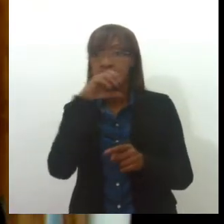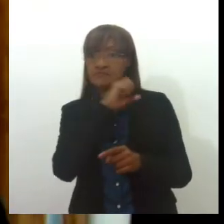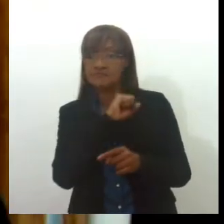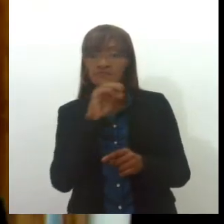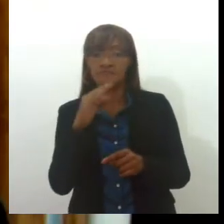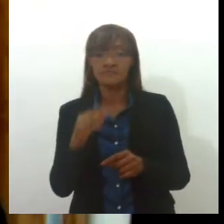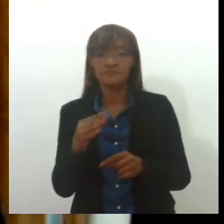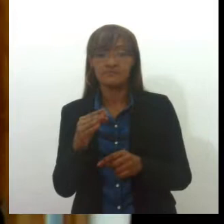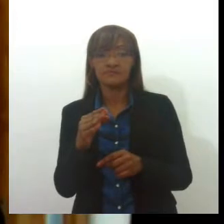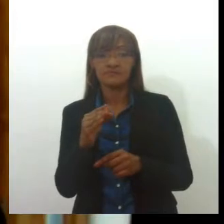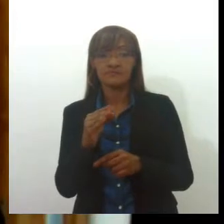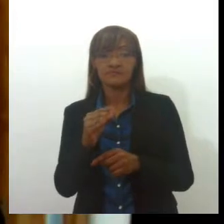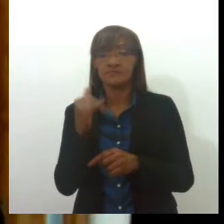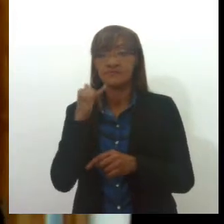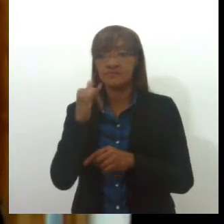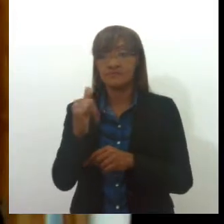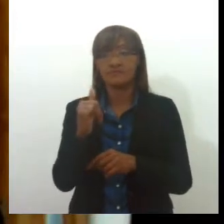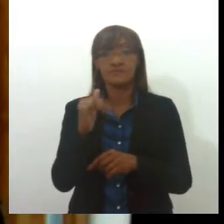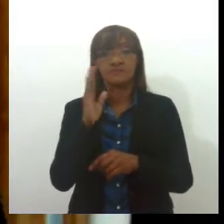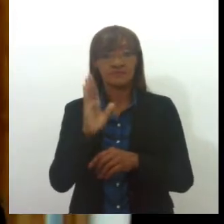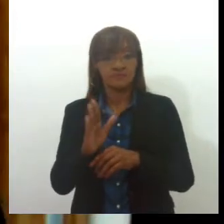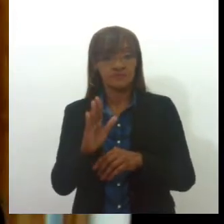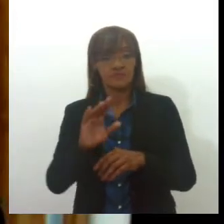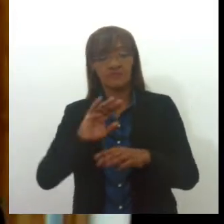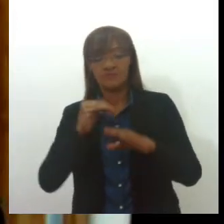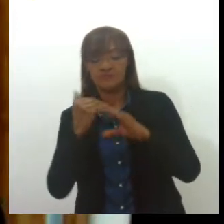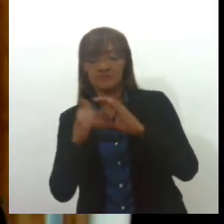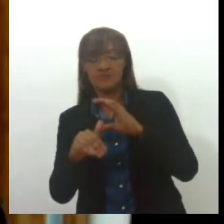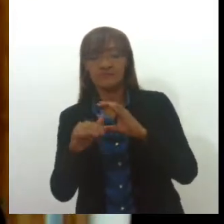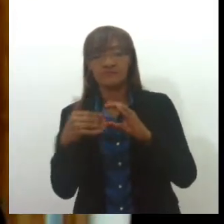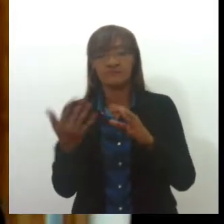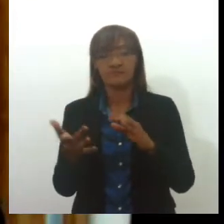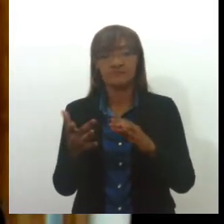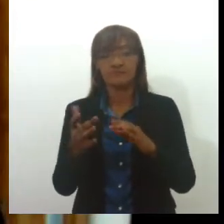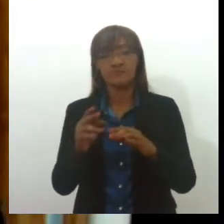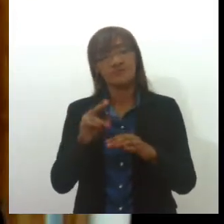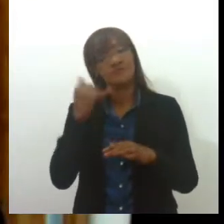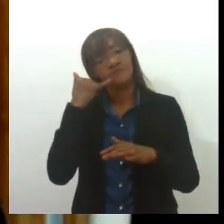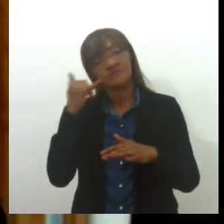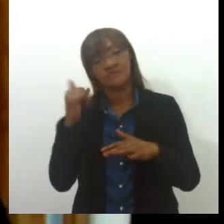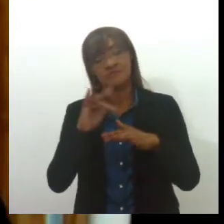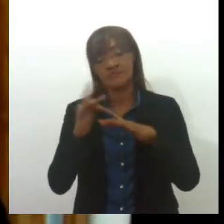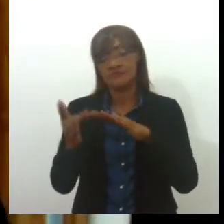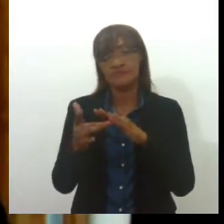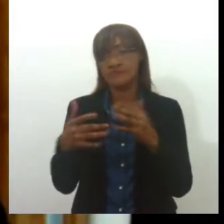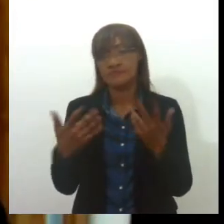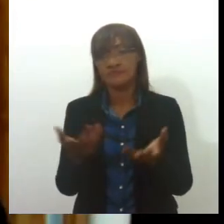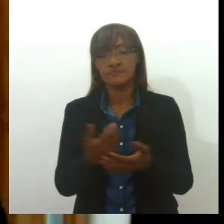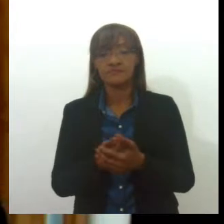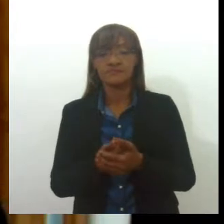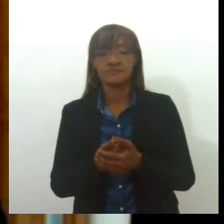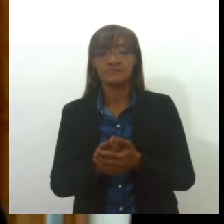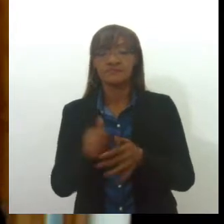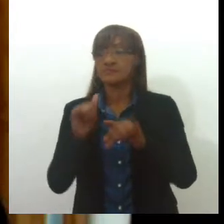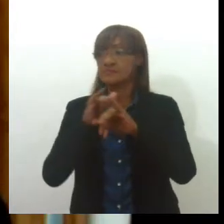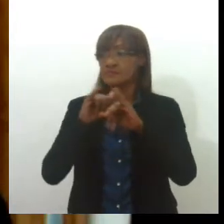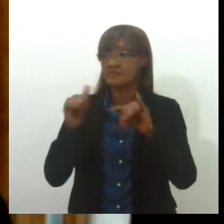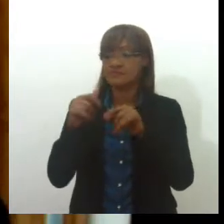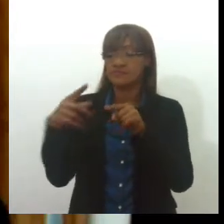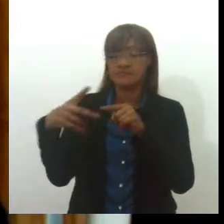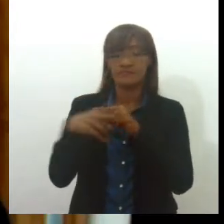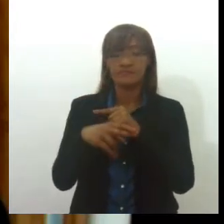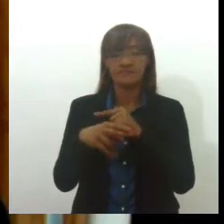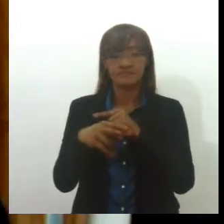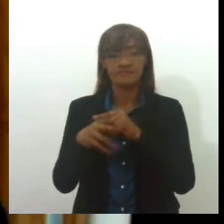PROCON, até mesmo por via eletrônica, por e-mail ou pelo canal de atendimento eletrônico do PROCON, comunicar acerca desse corte,